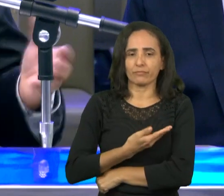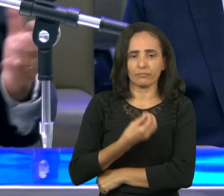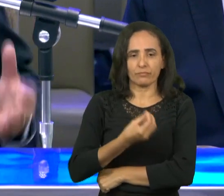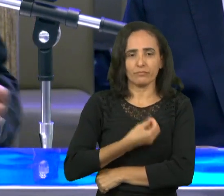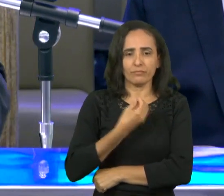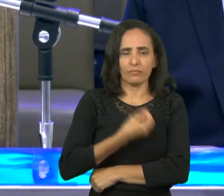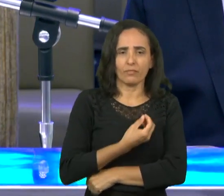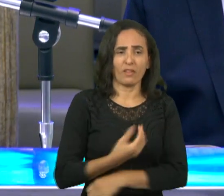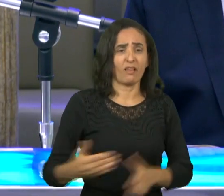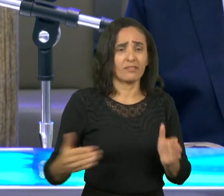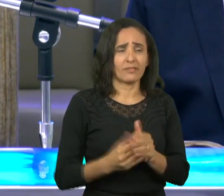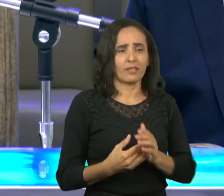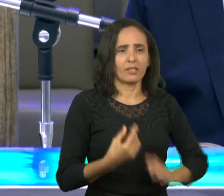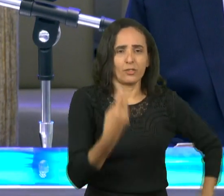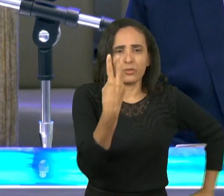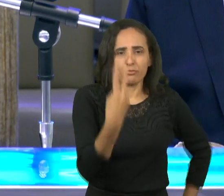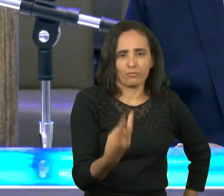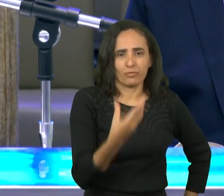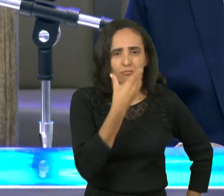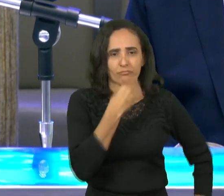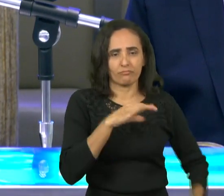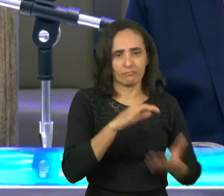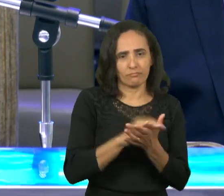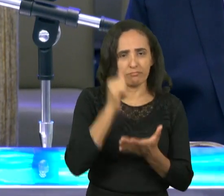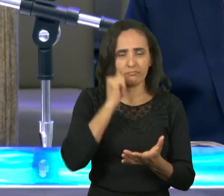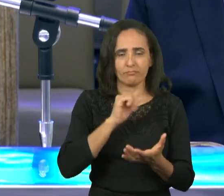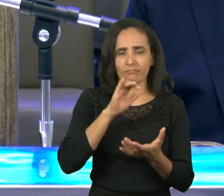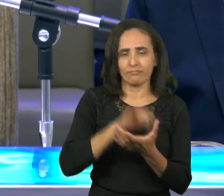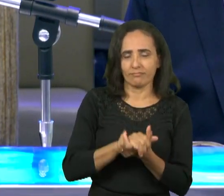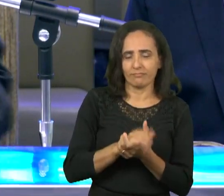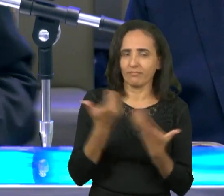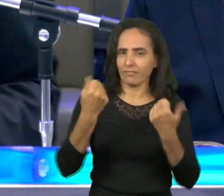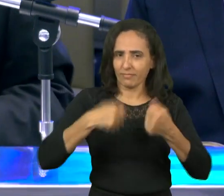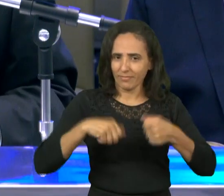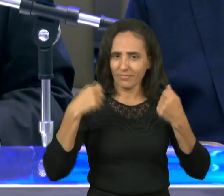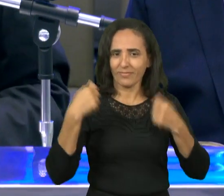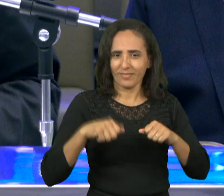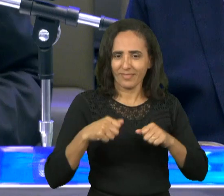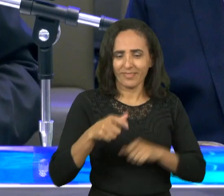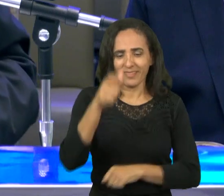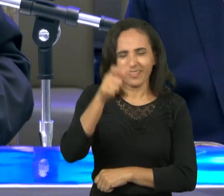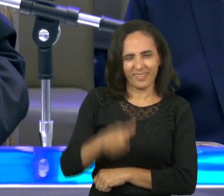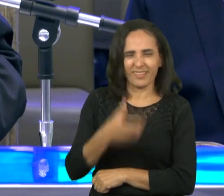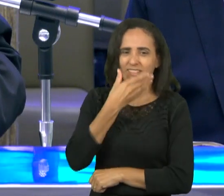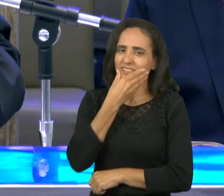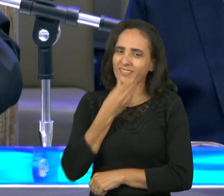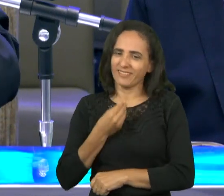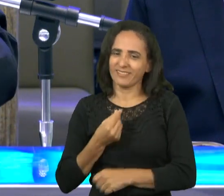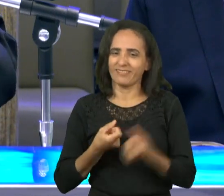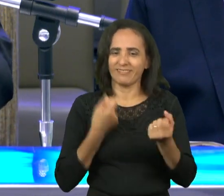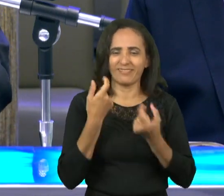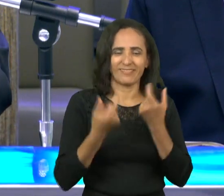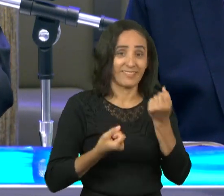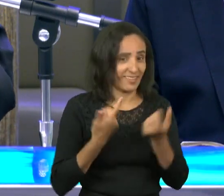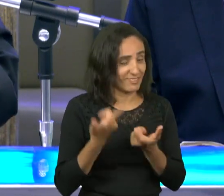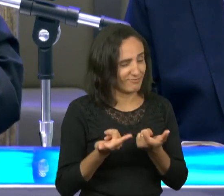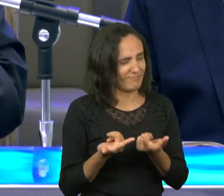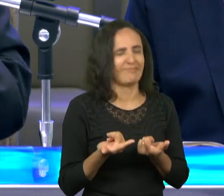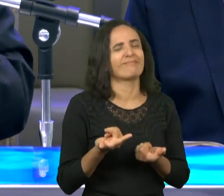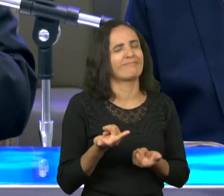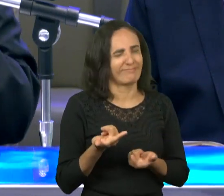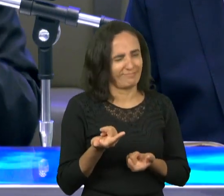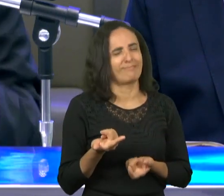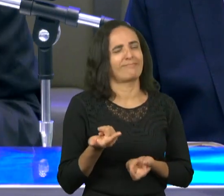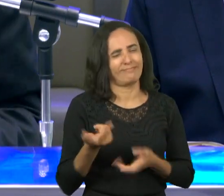até o casal não é isso no casamento ele tem o marido tem que às vezes renunciar algumas coisas